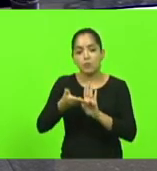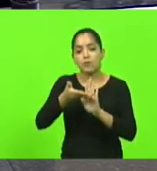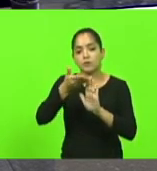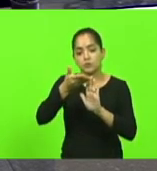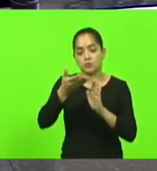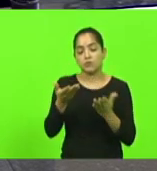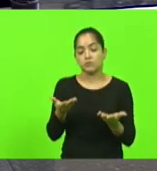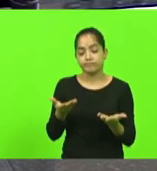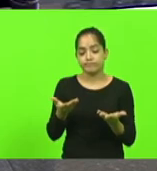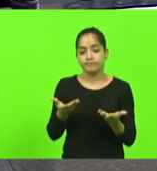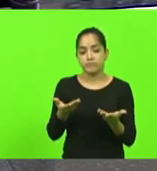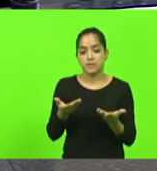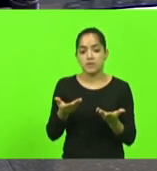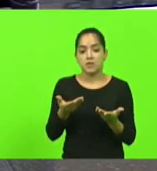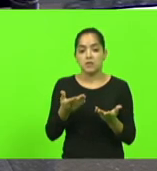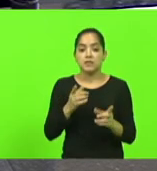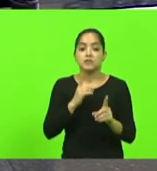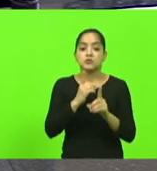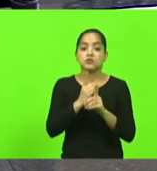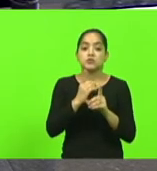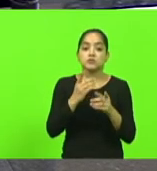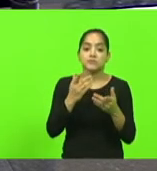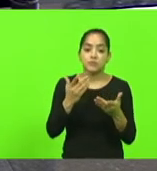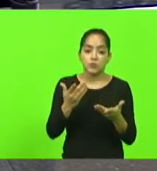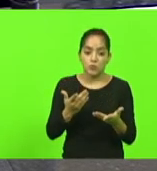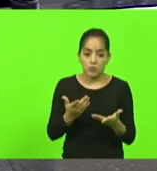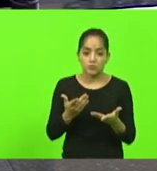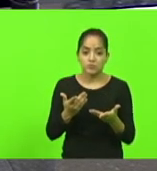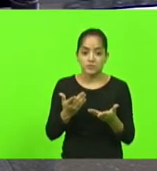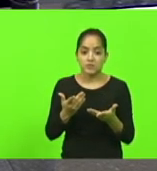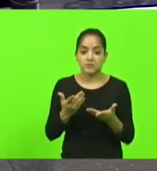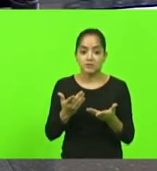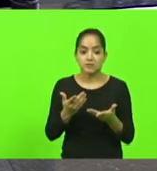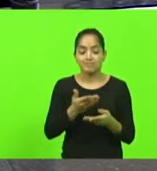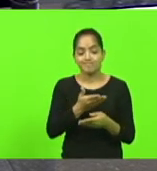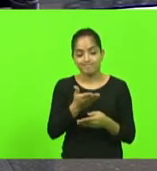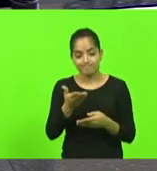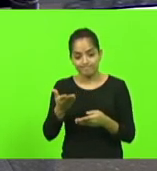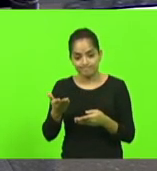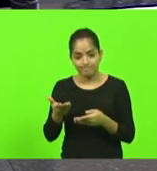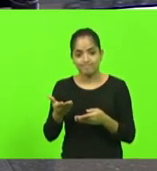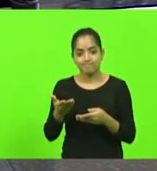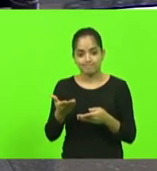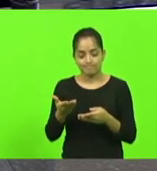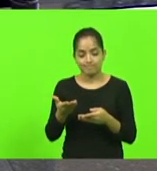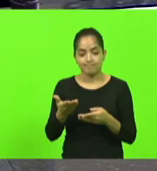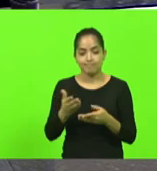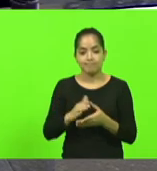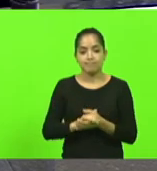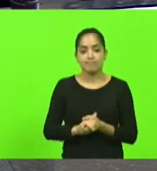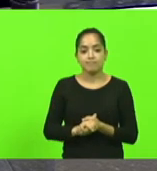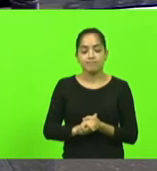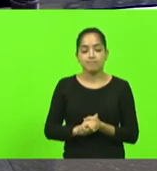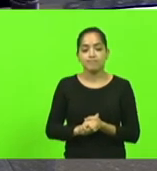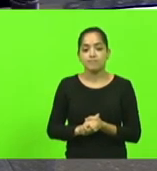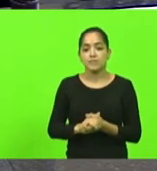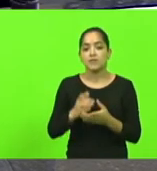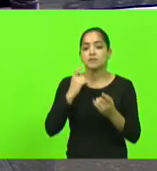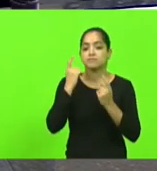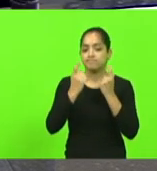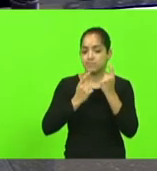ainda nós deparamos com essa com essa situação que é realmente muito